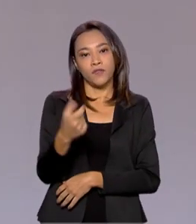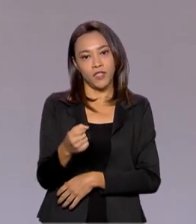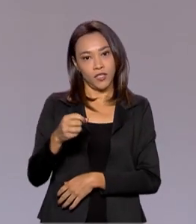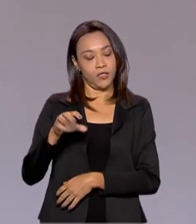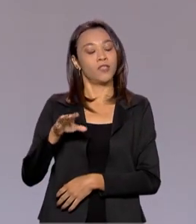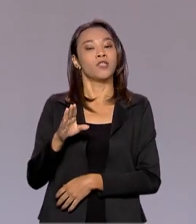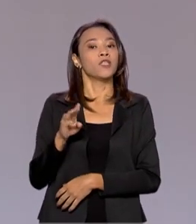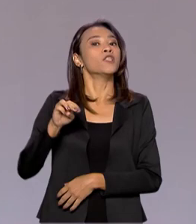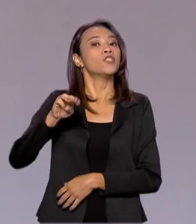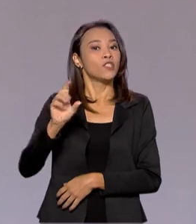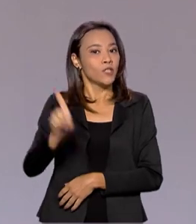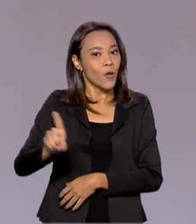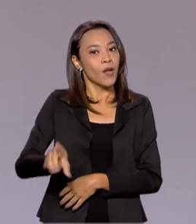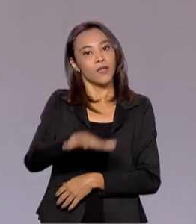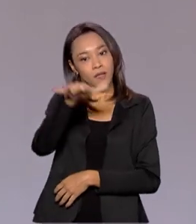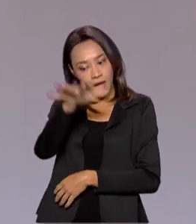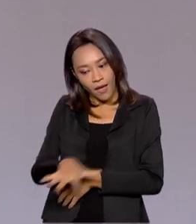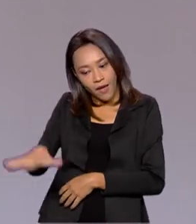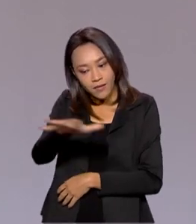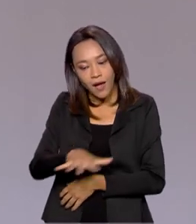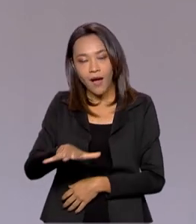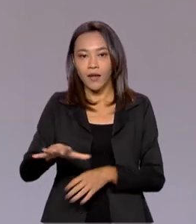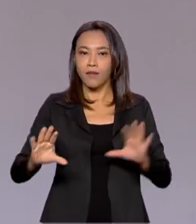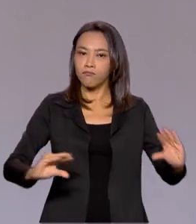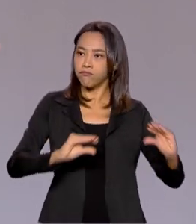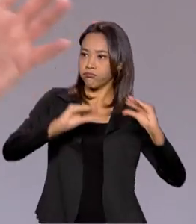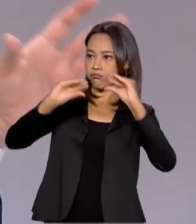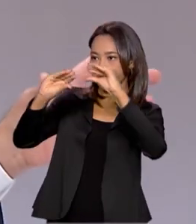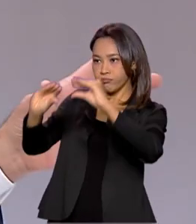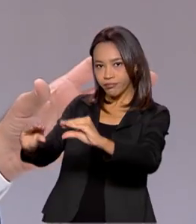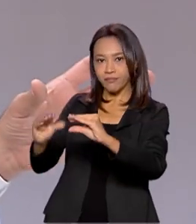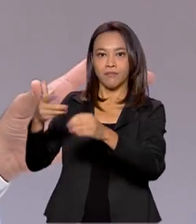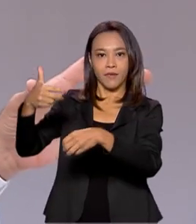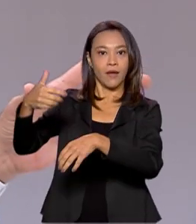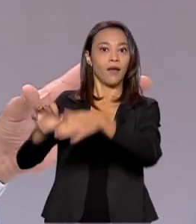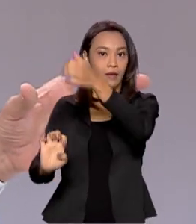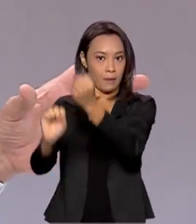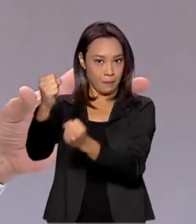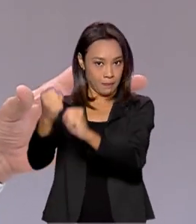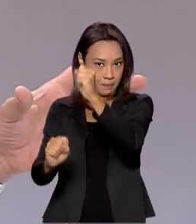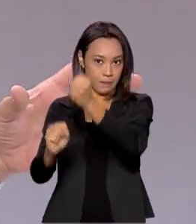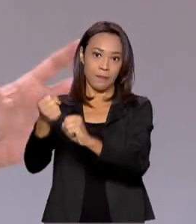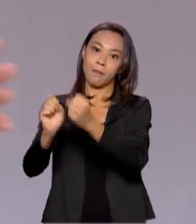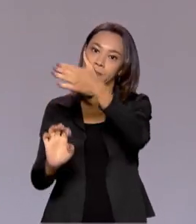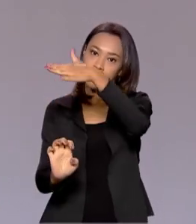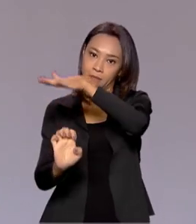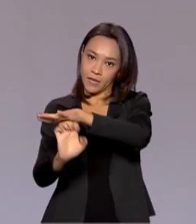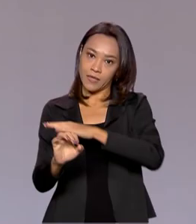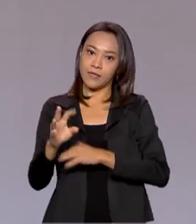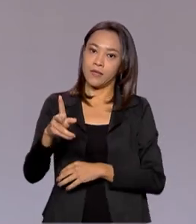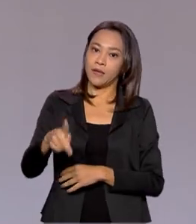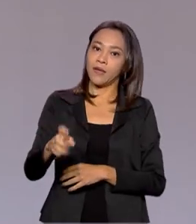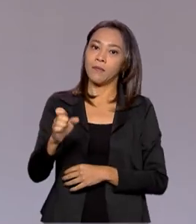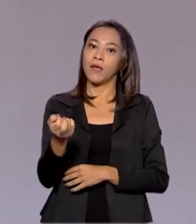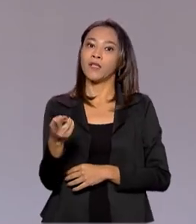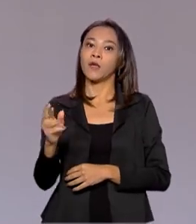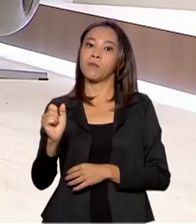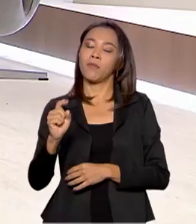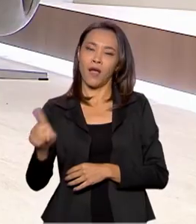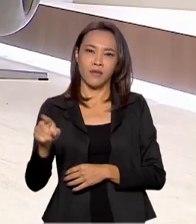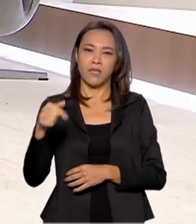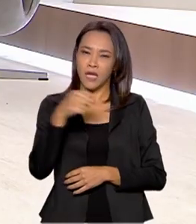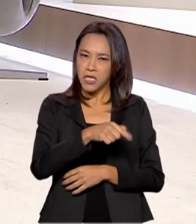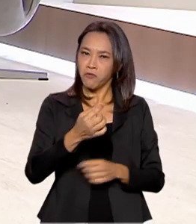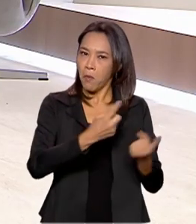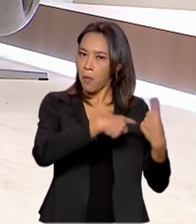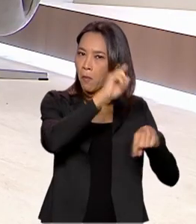referentes a Sépia. Por que essa mudança em relação ao leilão de 2019, que foi o leilão, se eu não me engano, mais